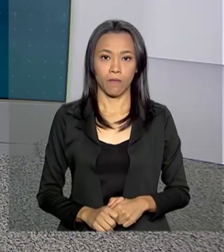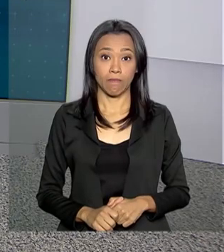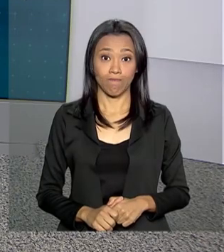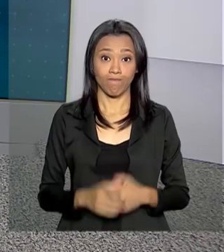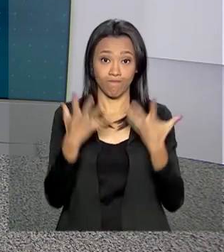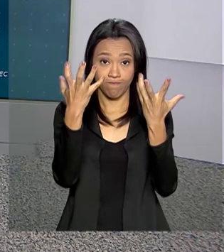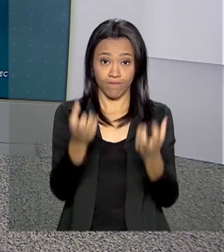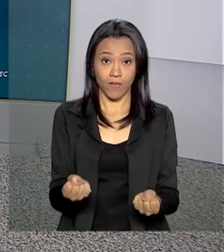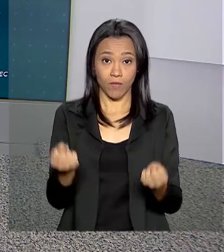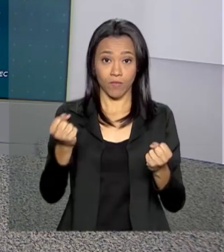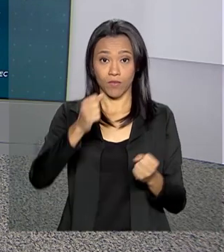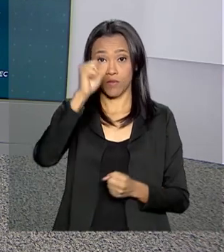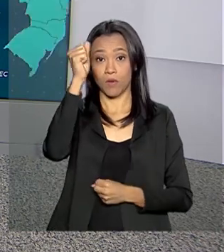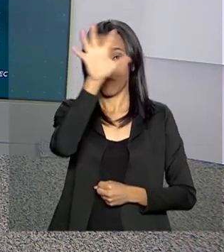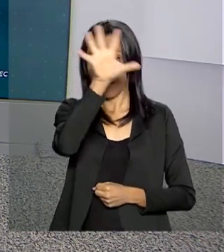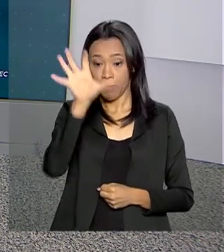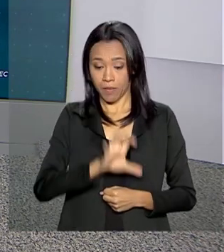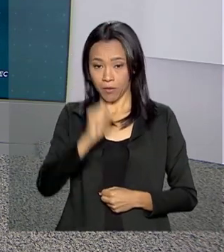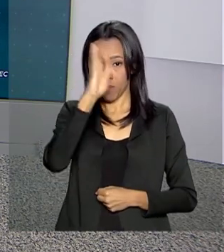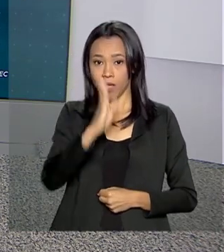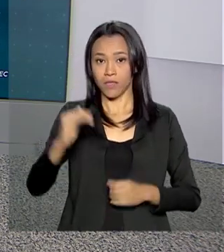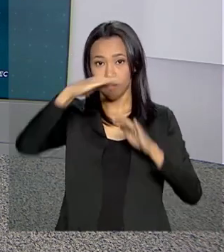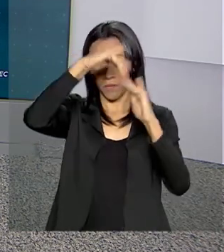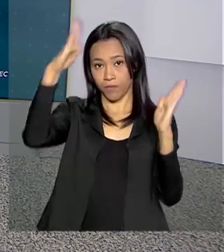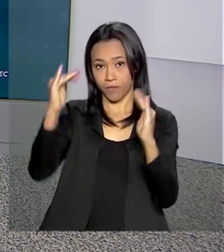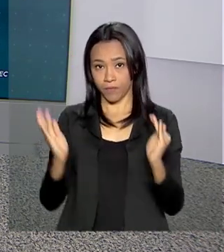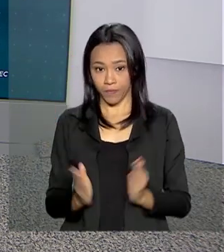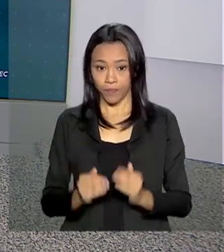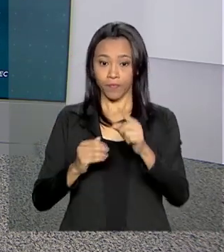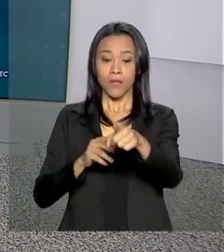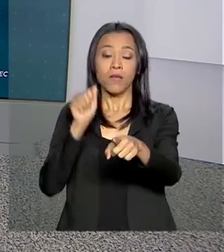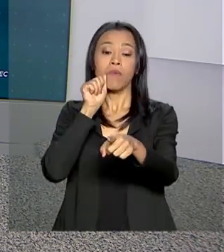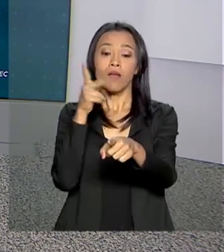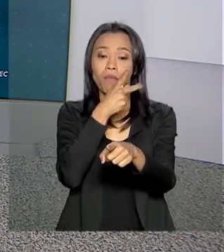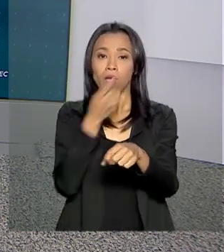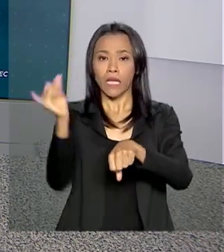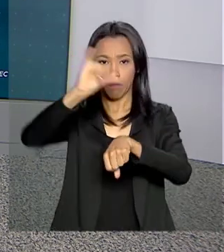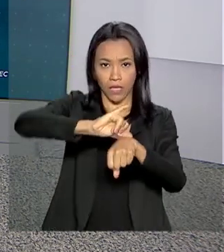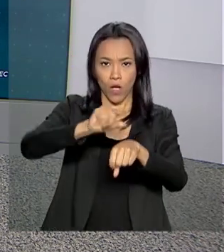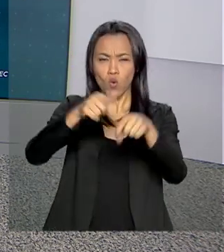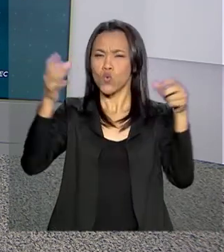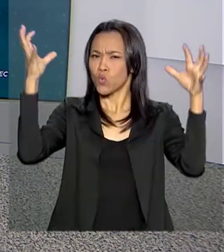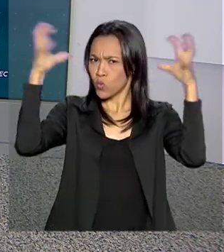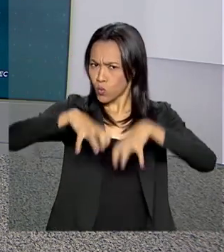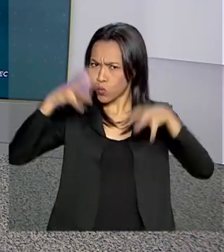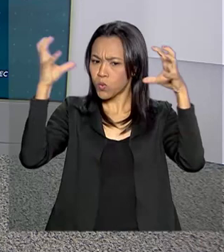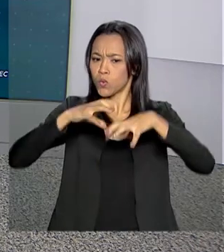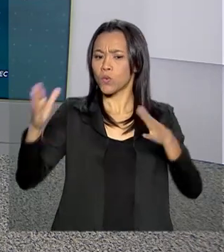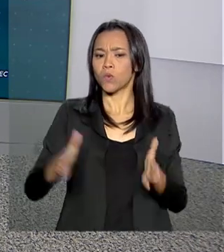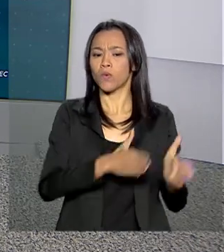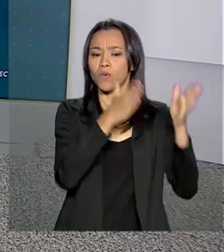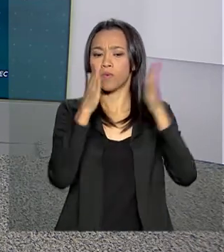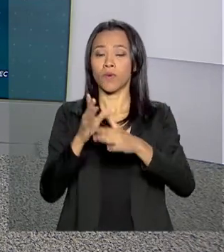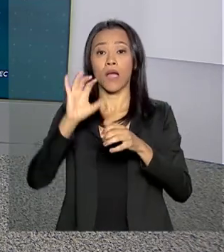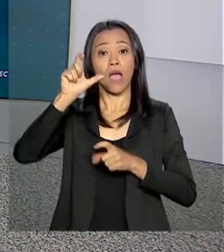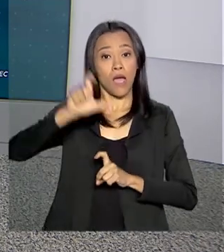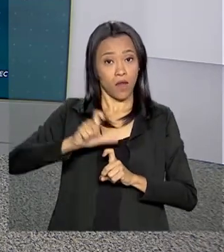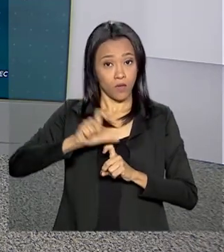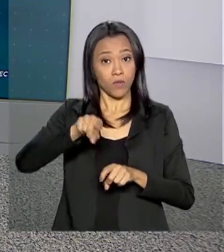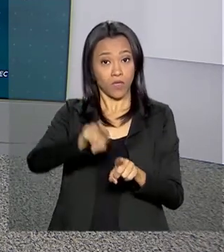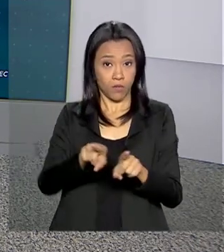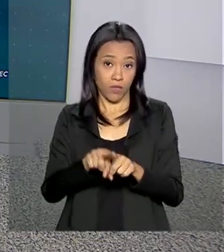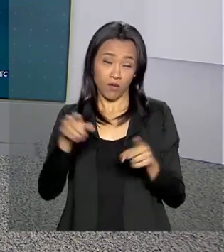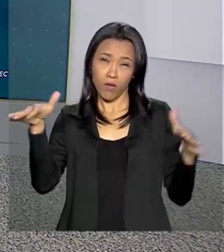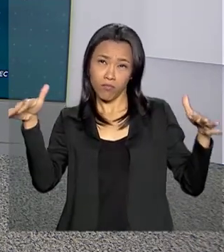Vamos, então, ao nosso mapa, Olha só. Em Macapá, nós temos pancadas de chuva. Em Aracaju, chuvas